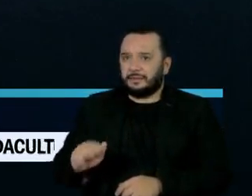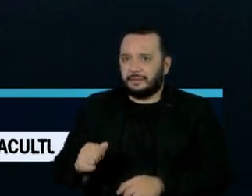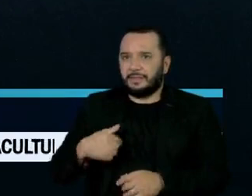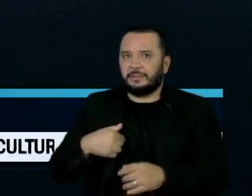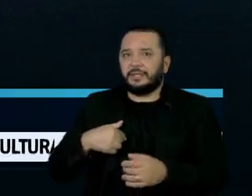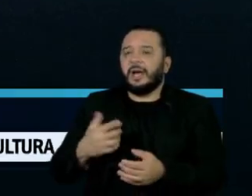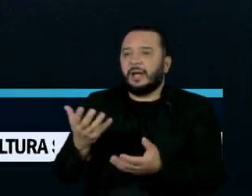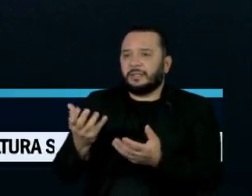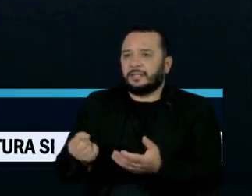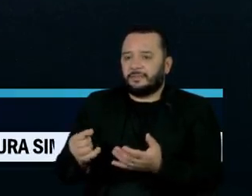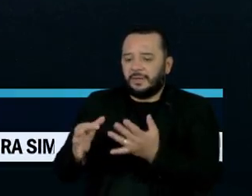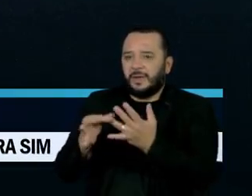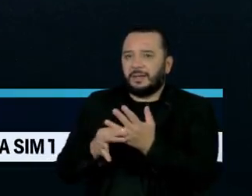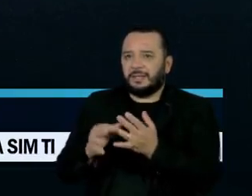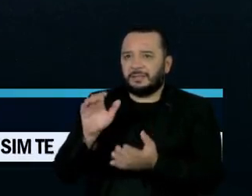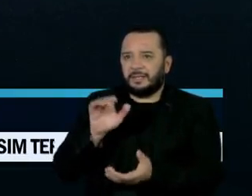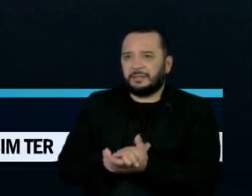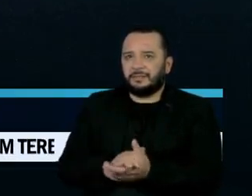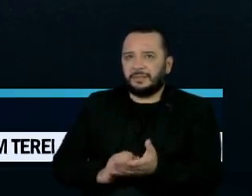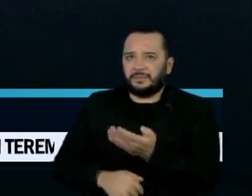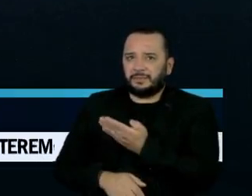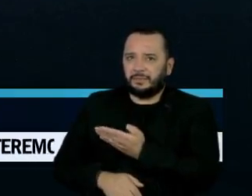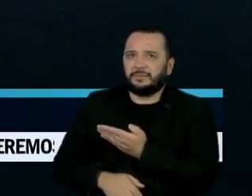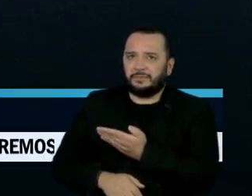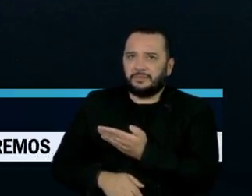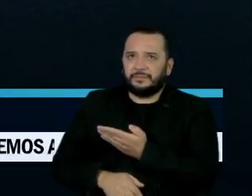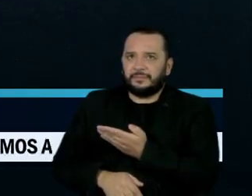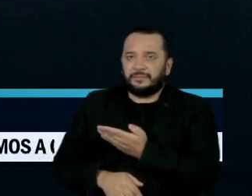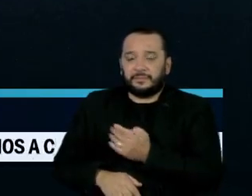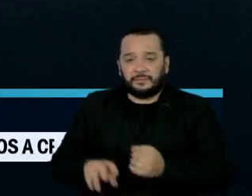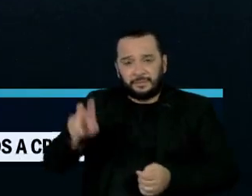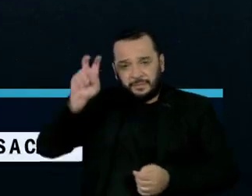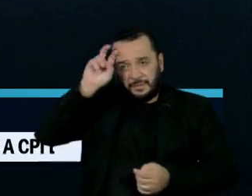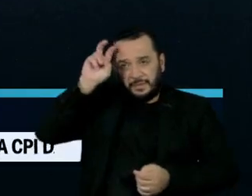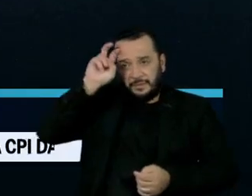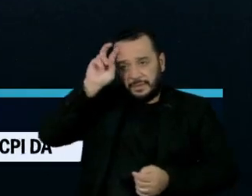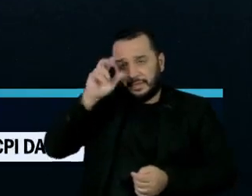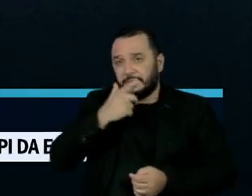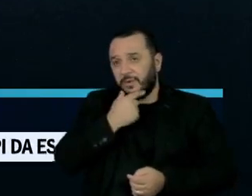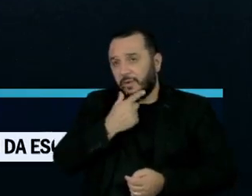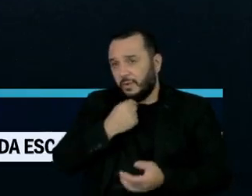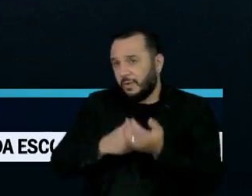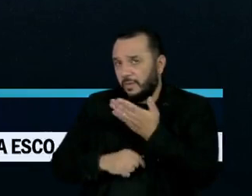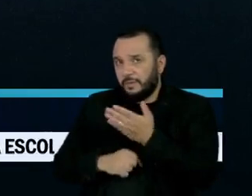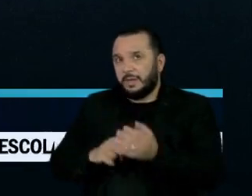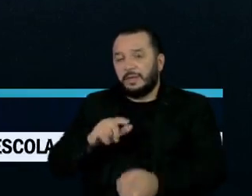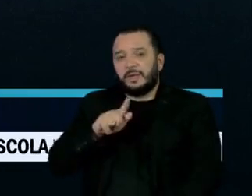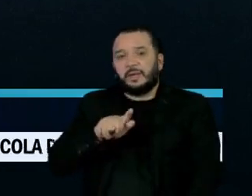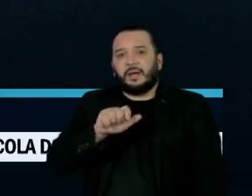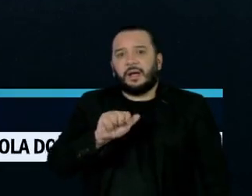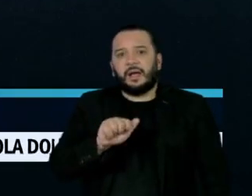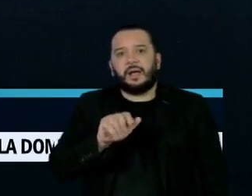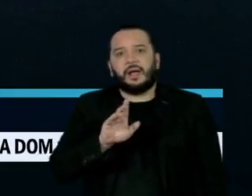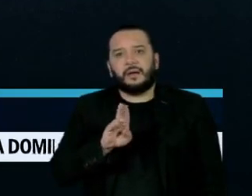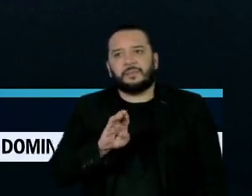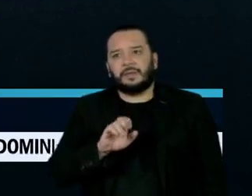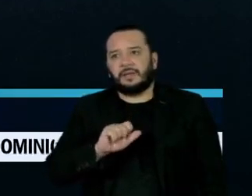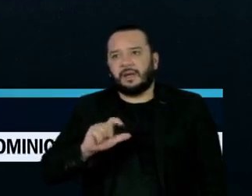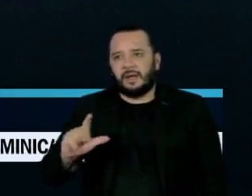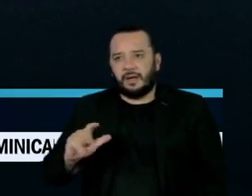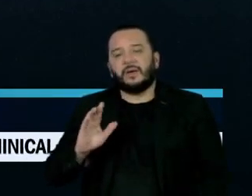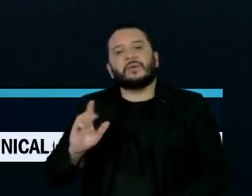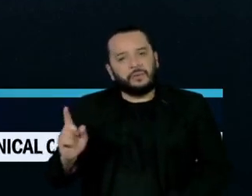recebeu a aliança de casamento deles. Nesta quinta-feira, este homem, Gabriel Pereira Dantas, se